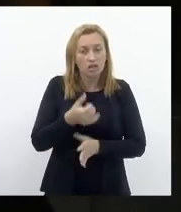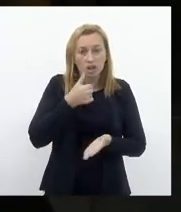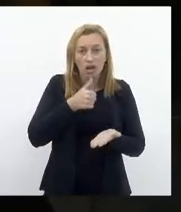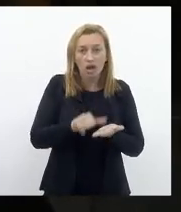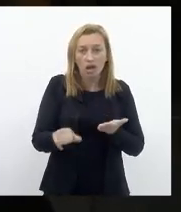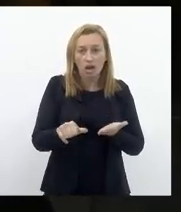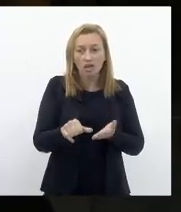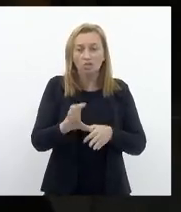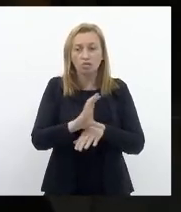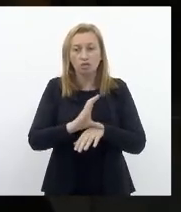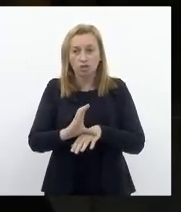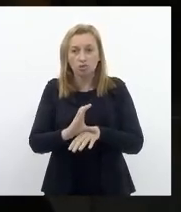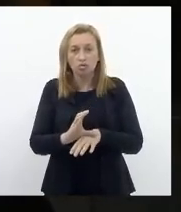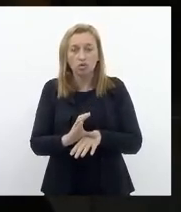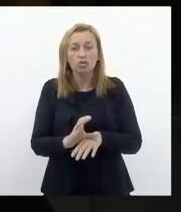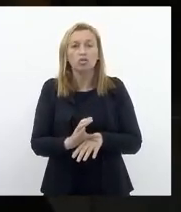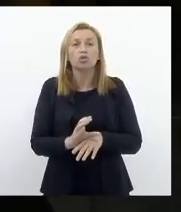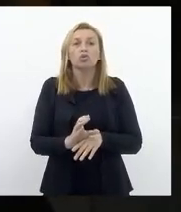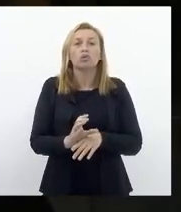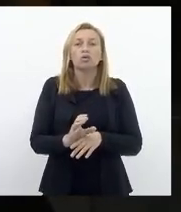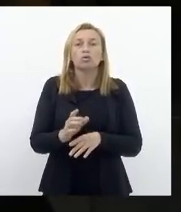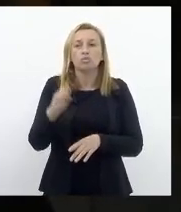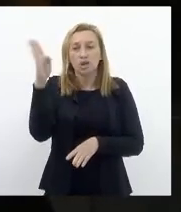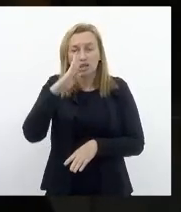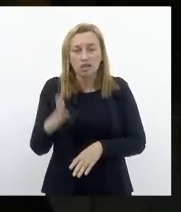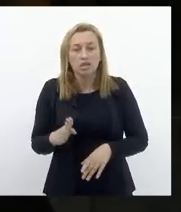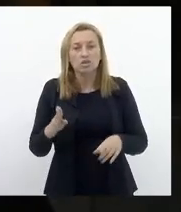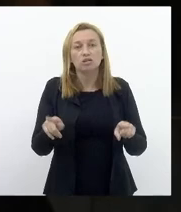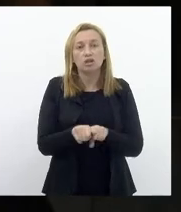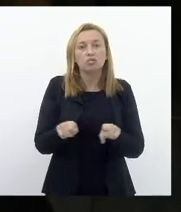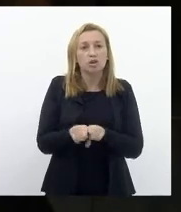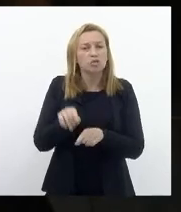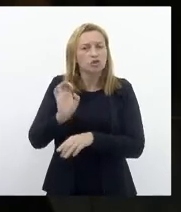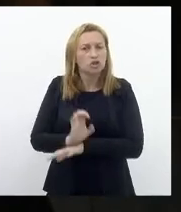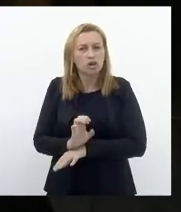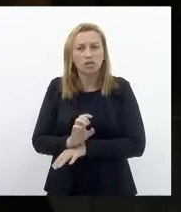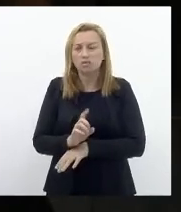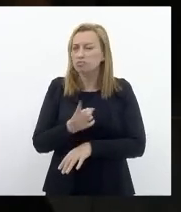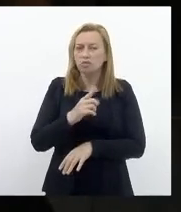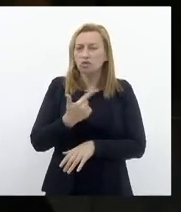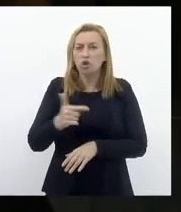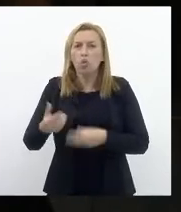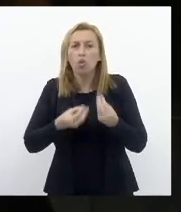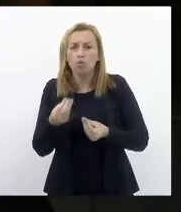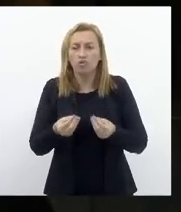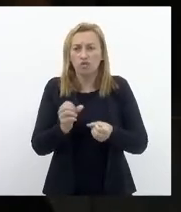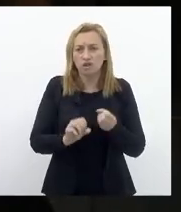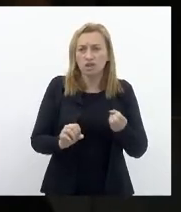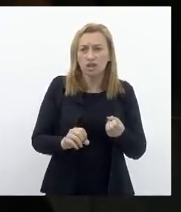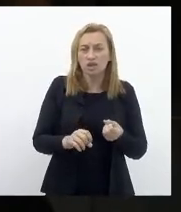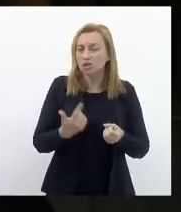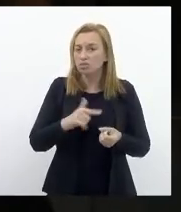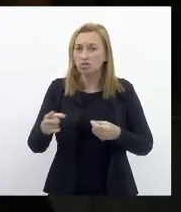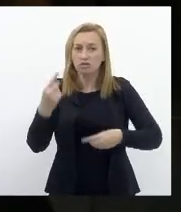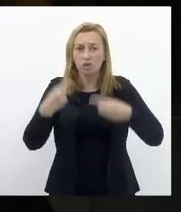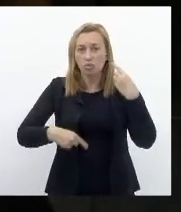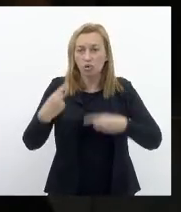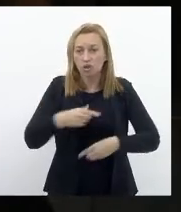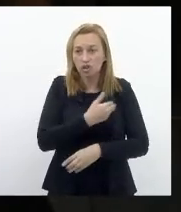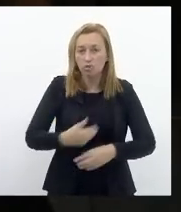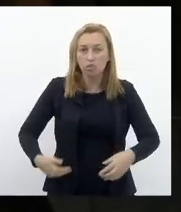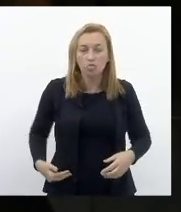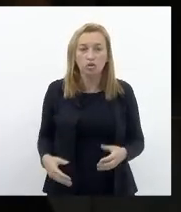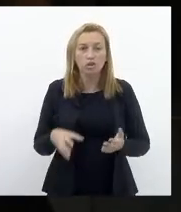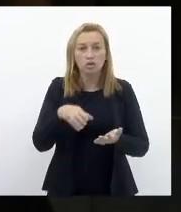Do Brasil Na carta constitucional Do estado Isso não se faz Sem políticas públicas Isso não se faz Sem órgãos públicos